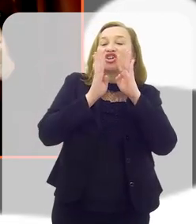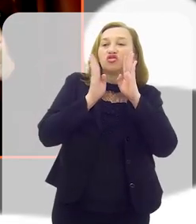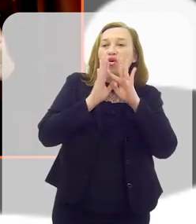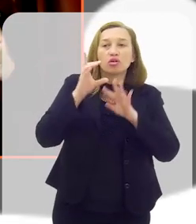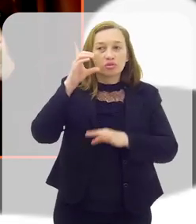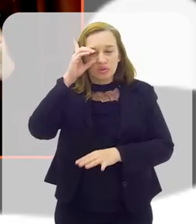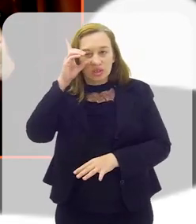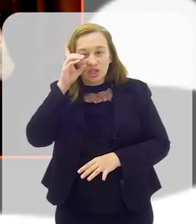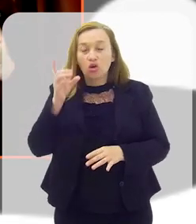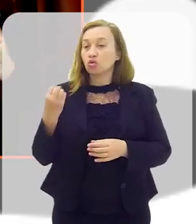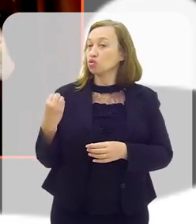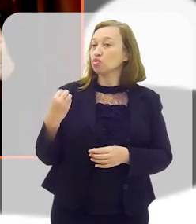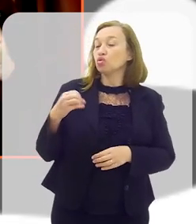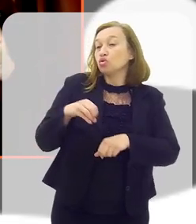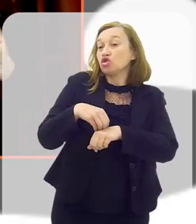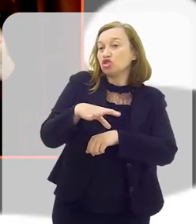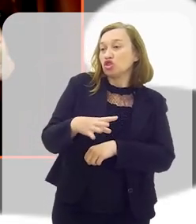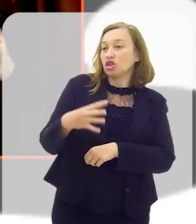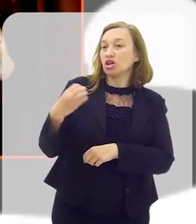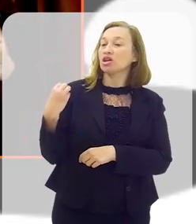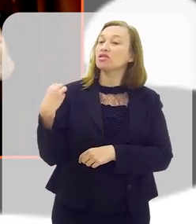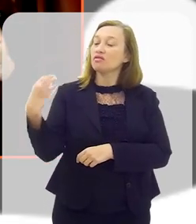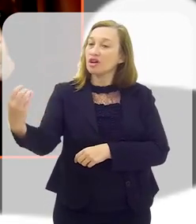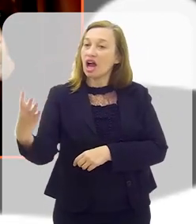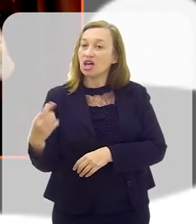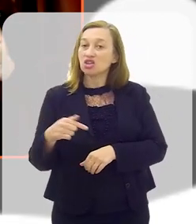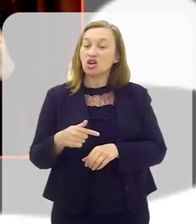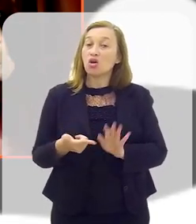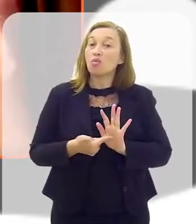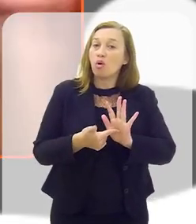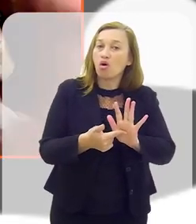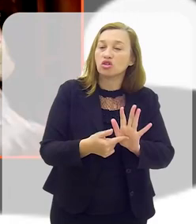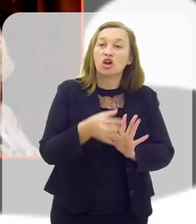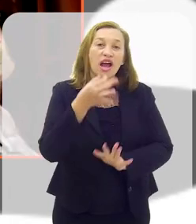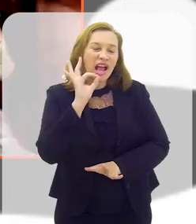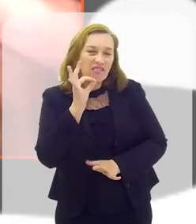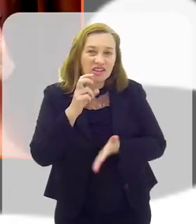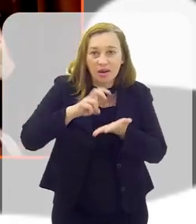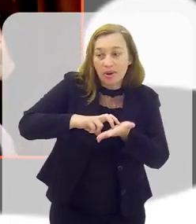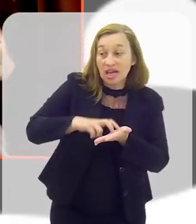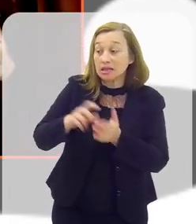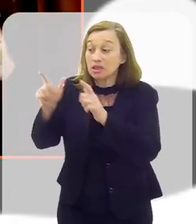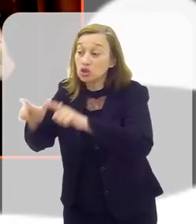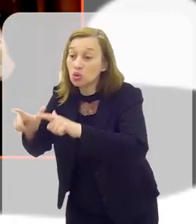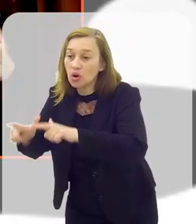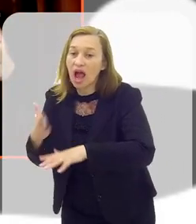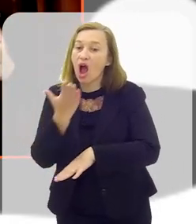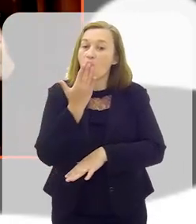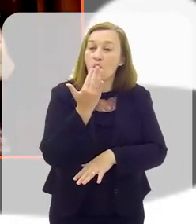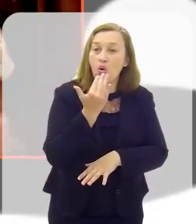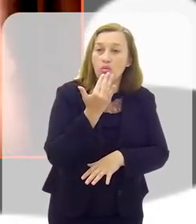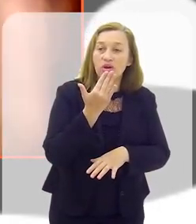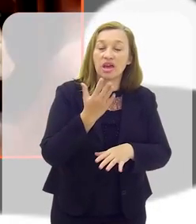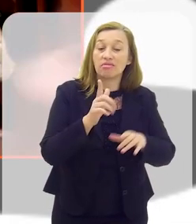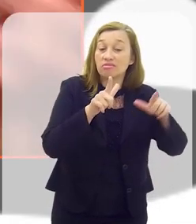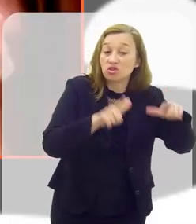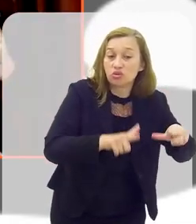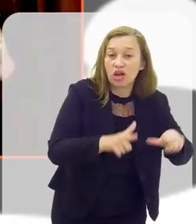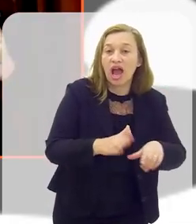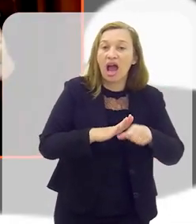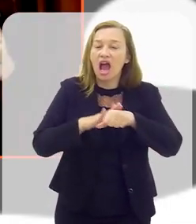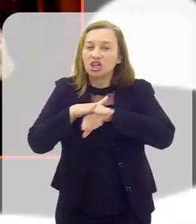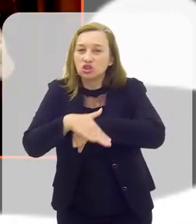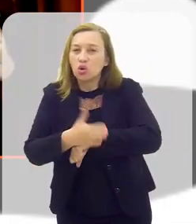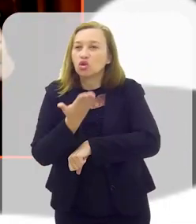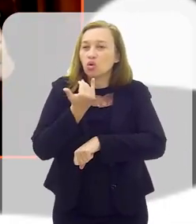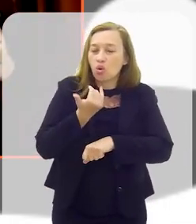Dicas de Viagem, eu, na realidade, sugiro locais. Ah, vai tomar café da manhã nesse lugar, vai almoçar nesse lugar, vai jantar,